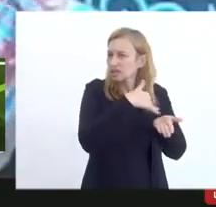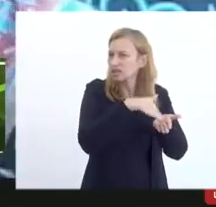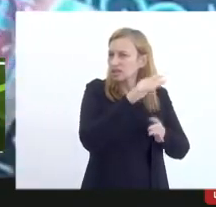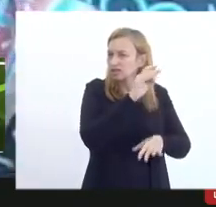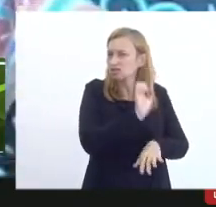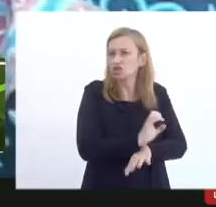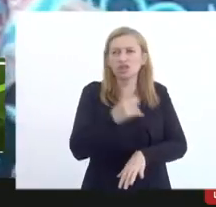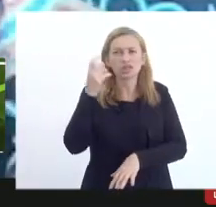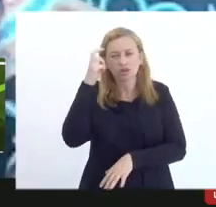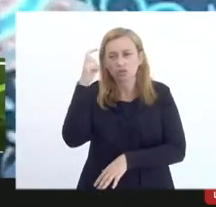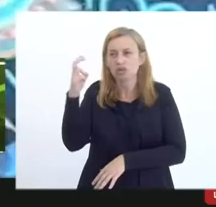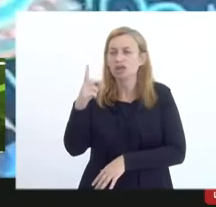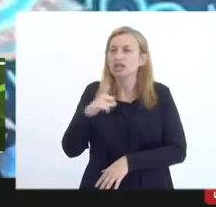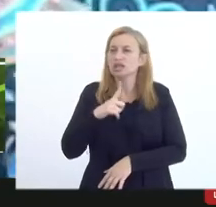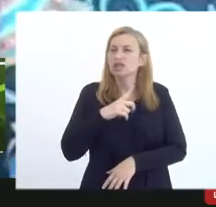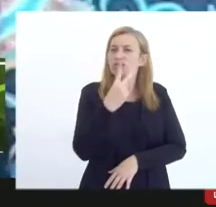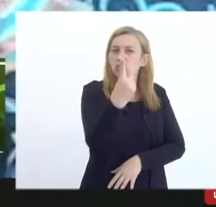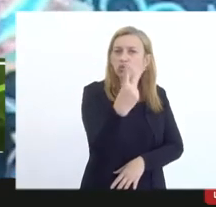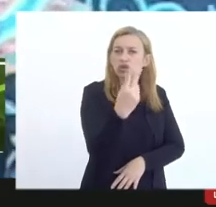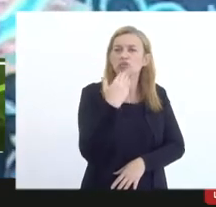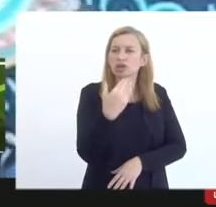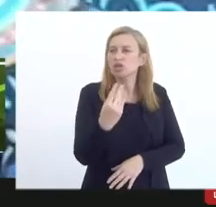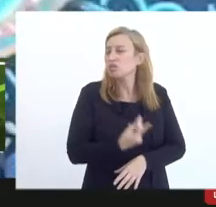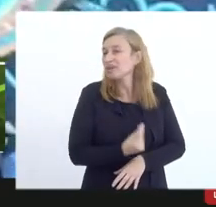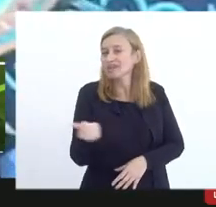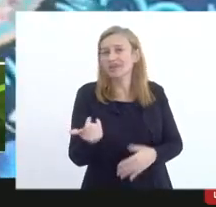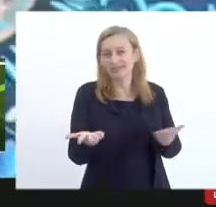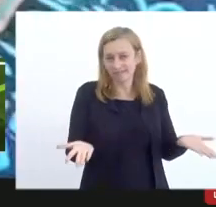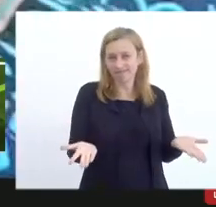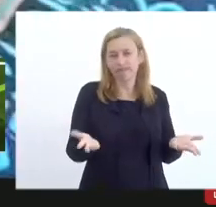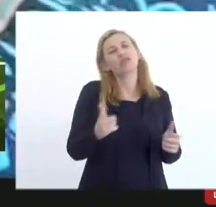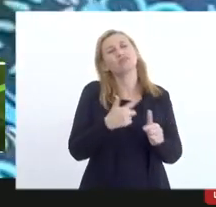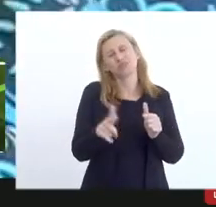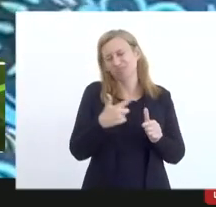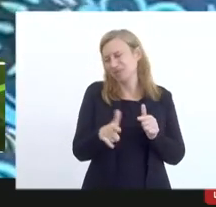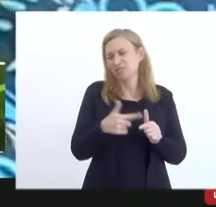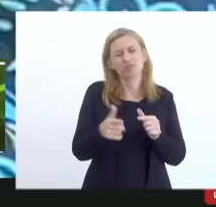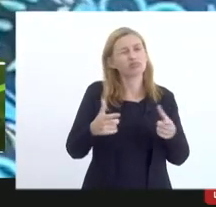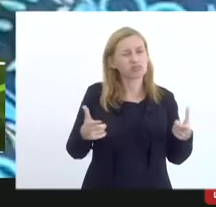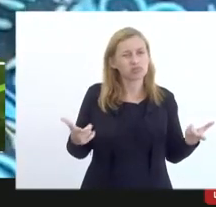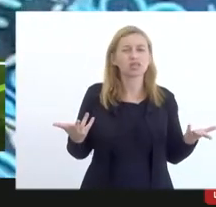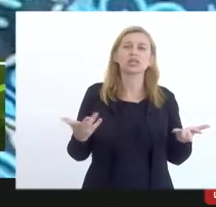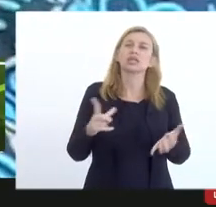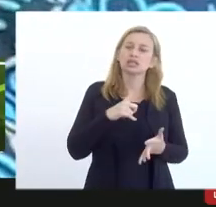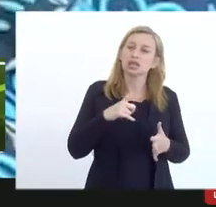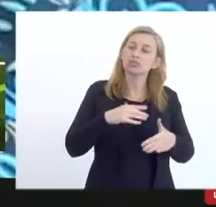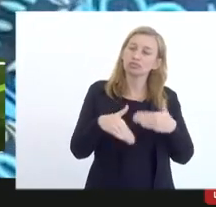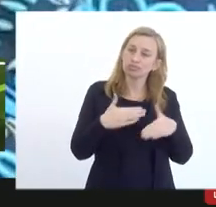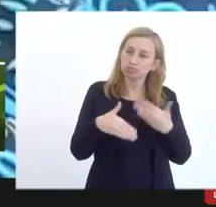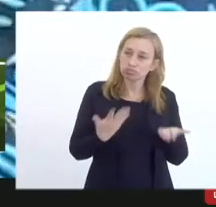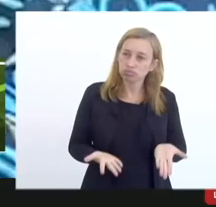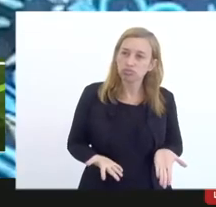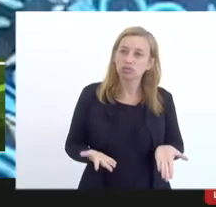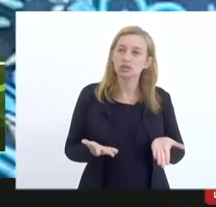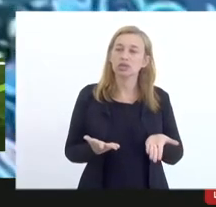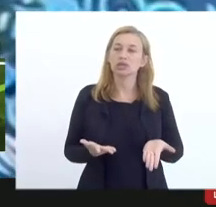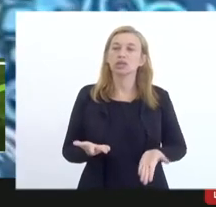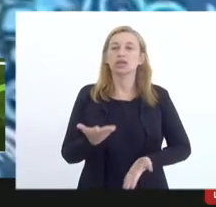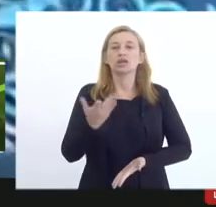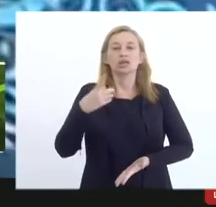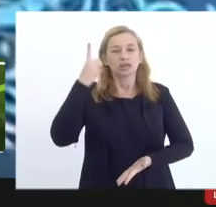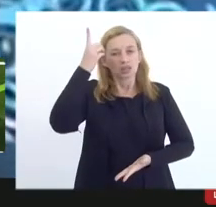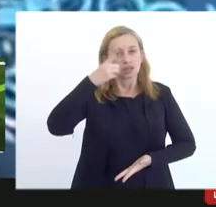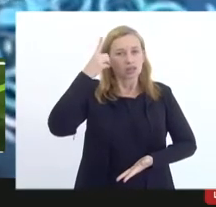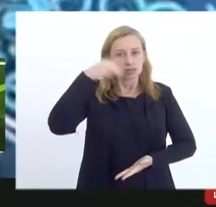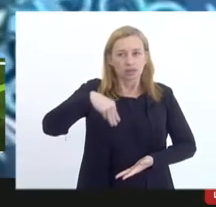Cultura, já teve dois conselheiros que pediram para sair em função disso. Então, são muitos problemas que nós temos nesse processo, o deputado